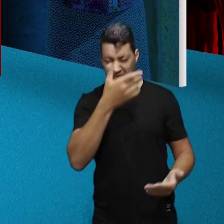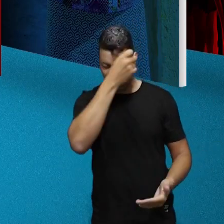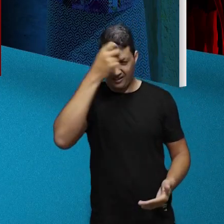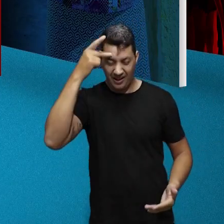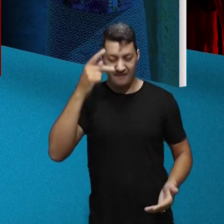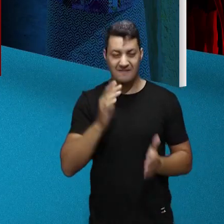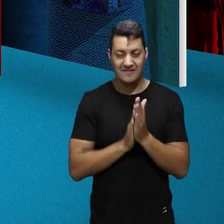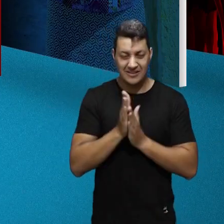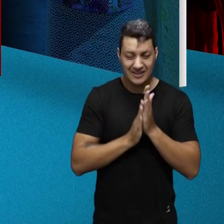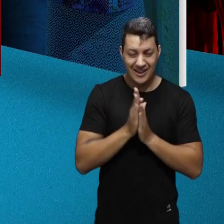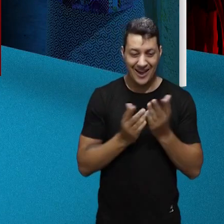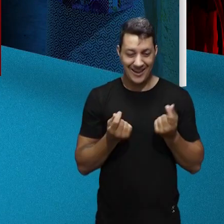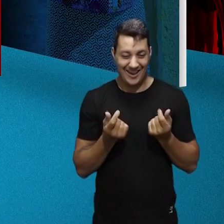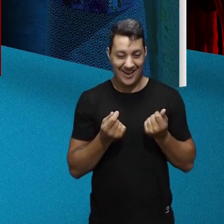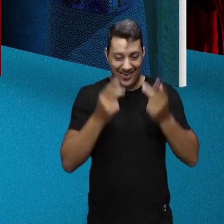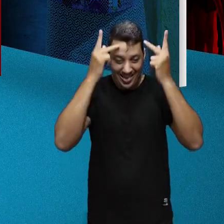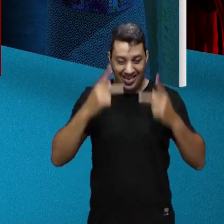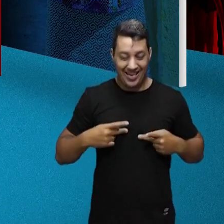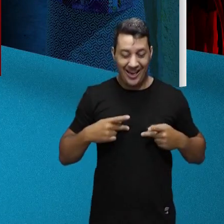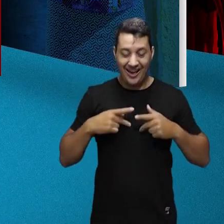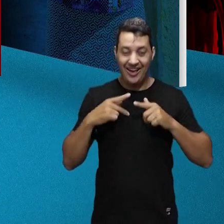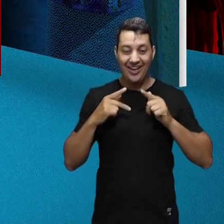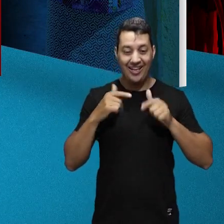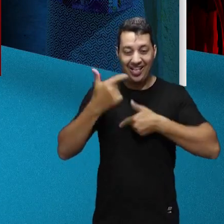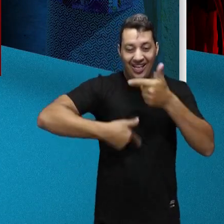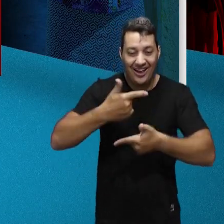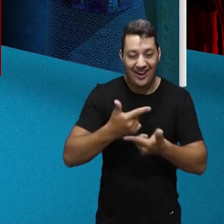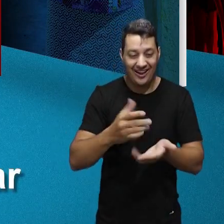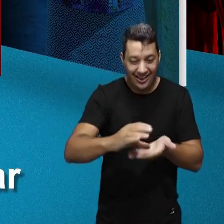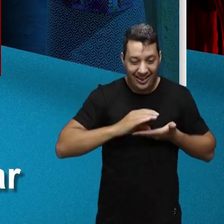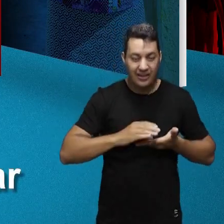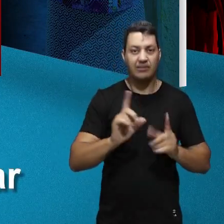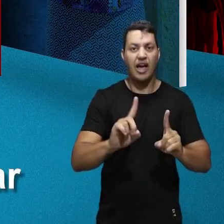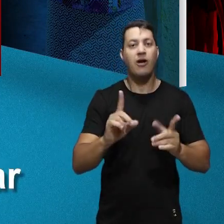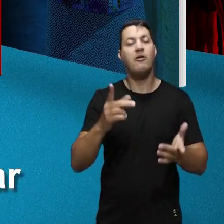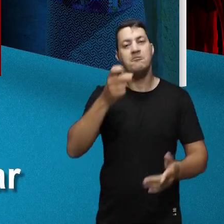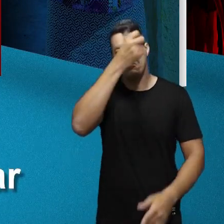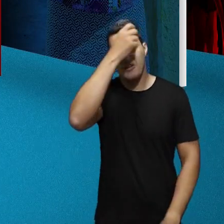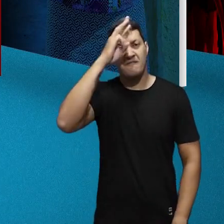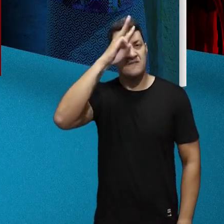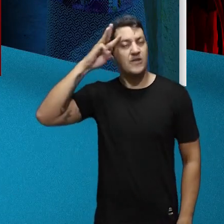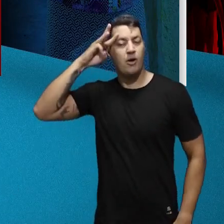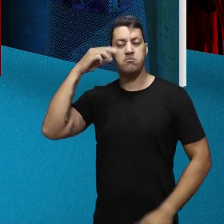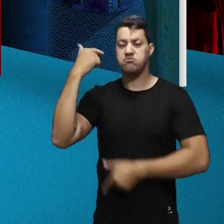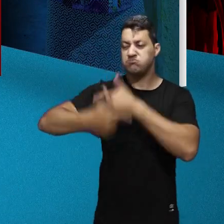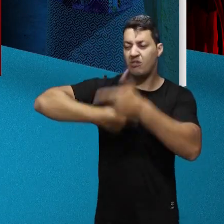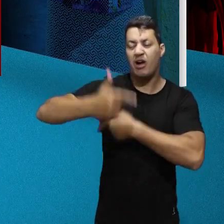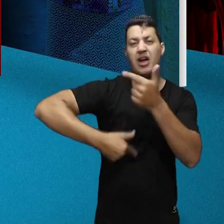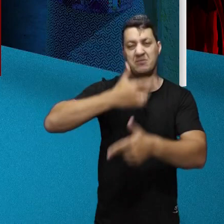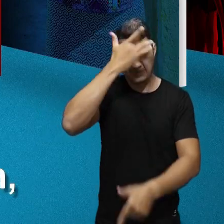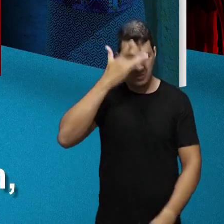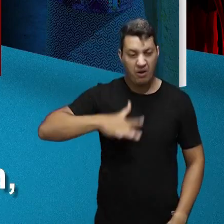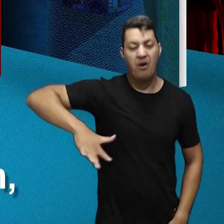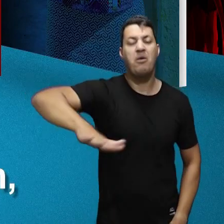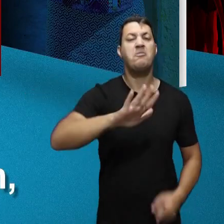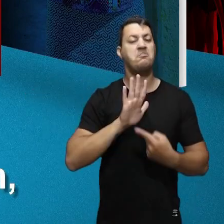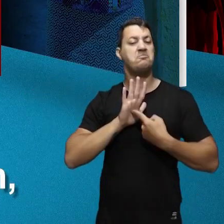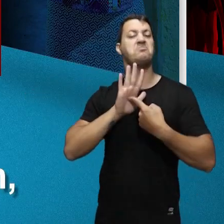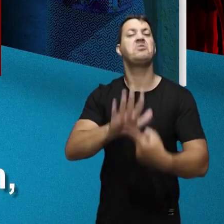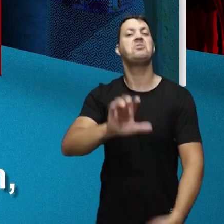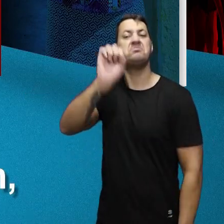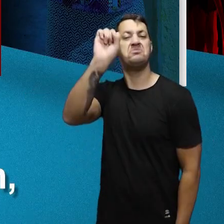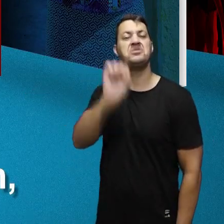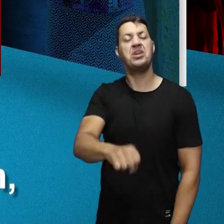governantes que só pensavam em si mesmos, que trabalhavam para o benefício próprio, Vaguinho chegou para trabalhar para as pessoas, mostrando para toda